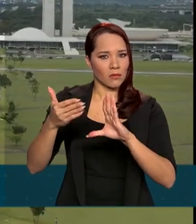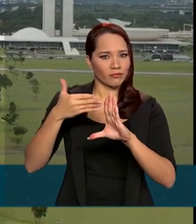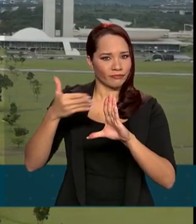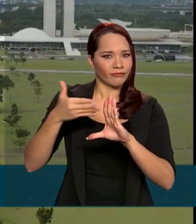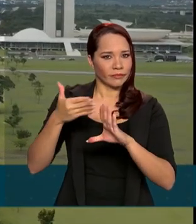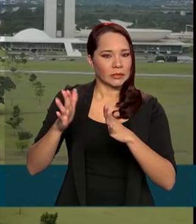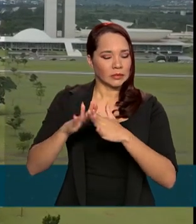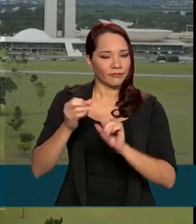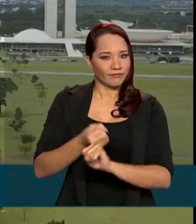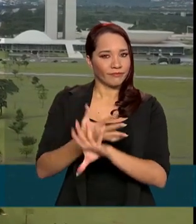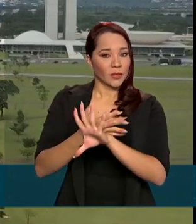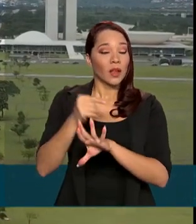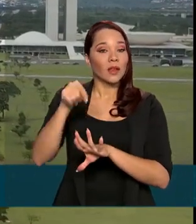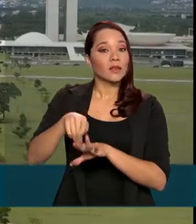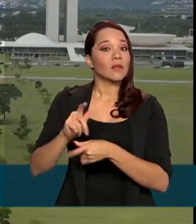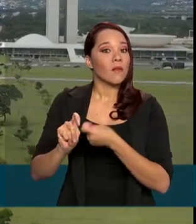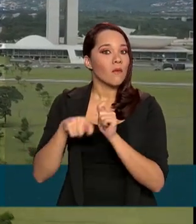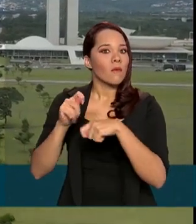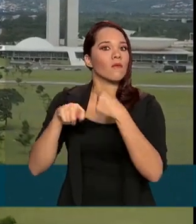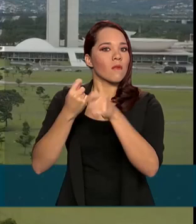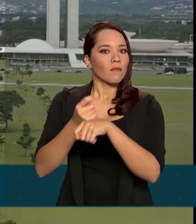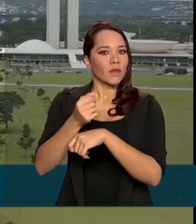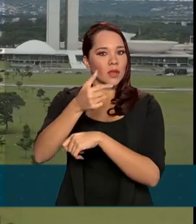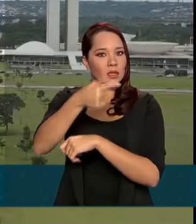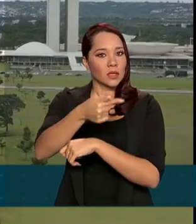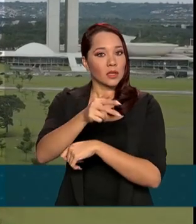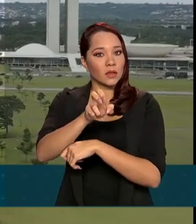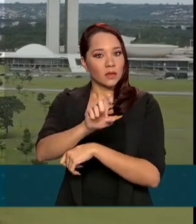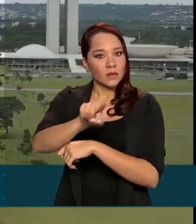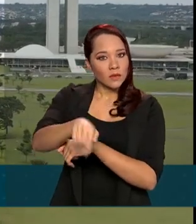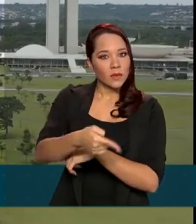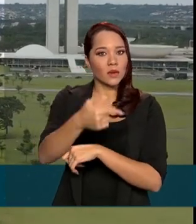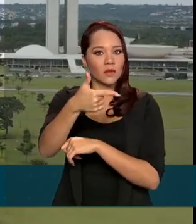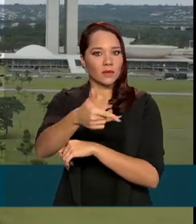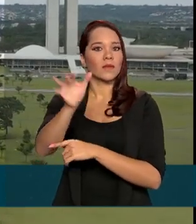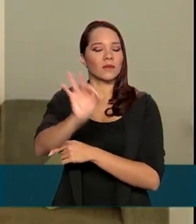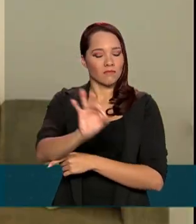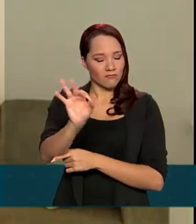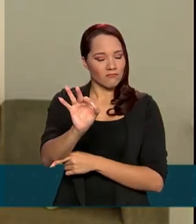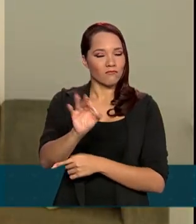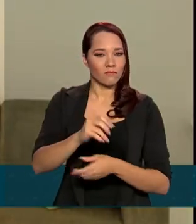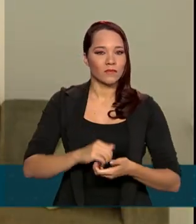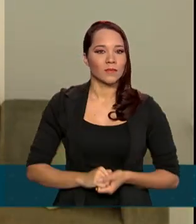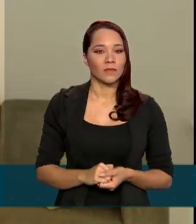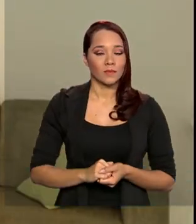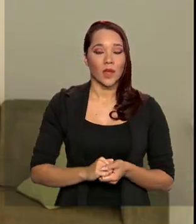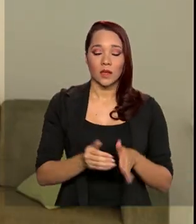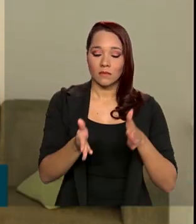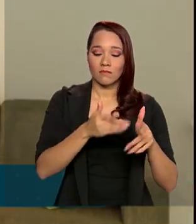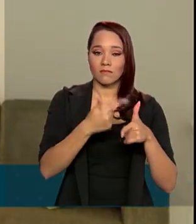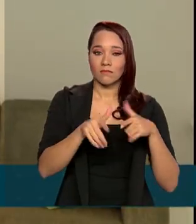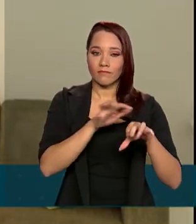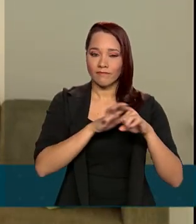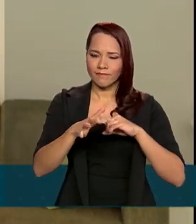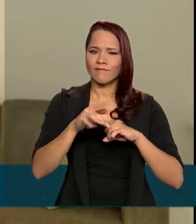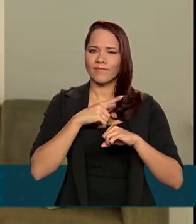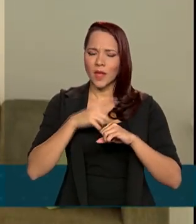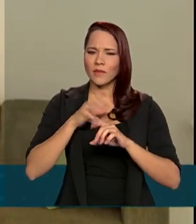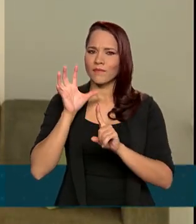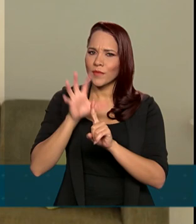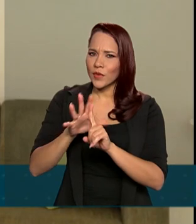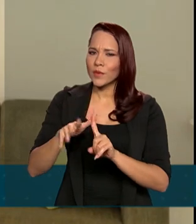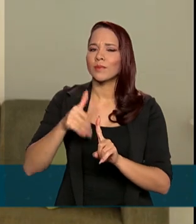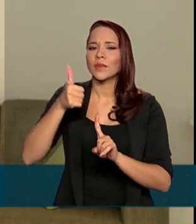gerou uma economia aos cofres públicos de 75,2%. A pandemia trouxe efeitos positivos